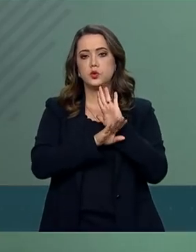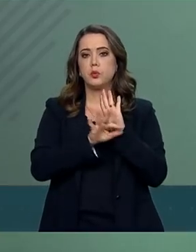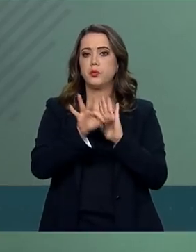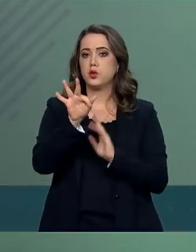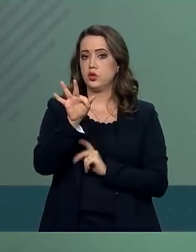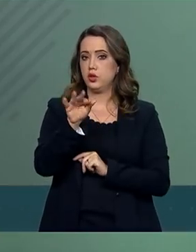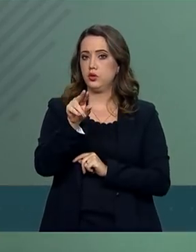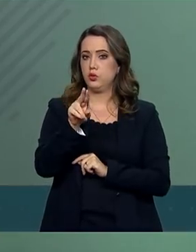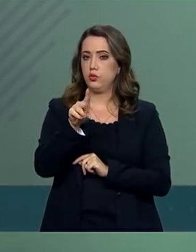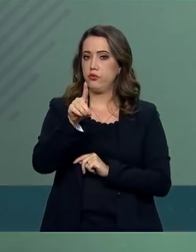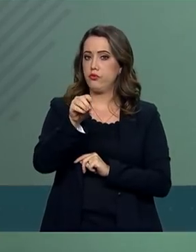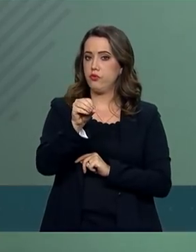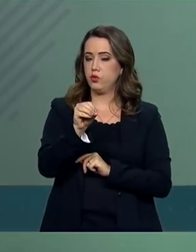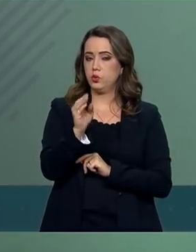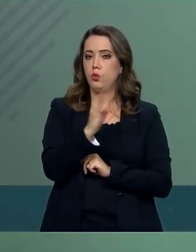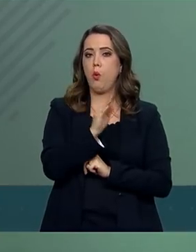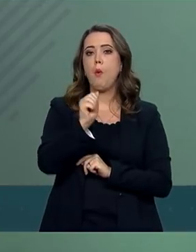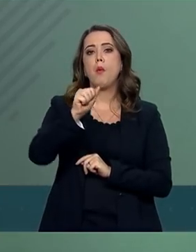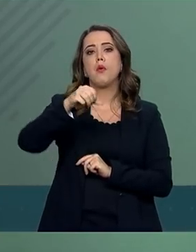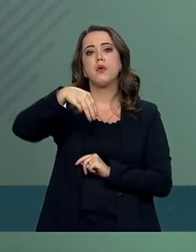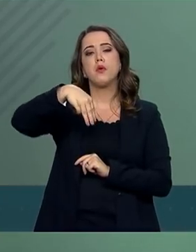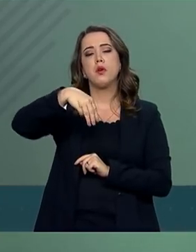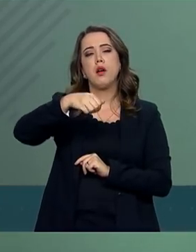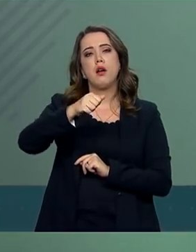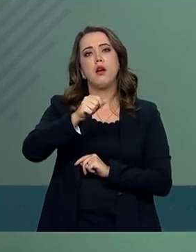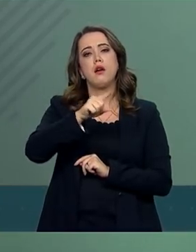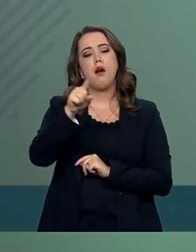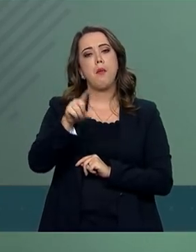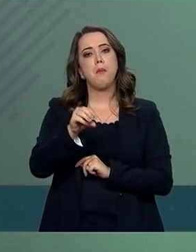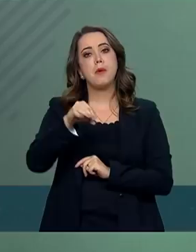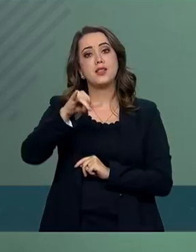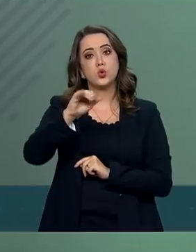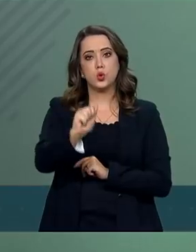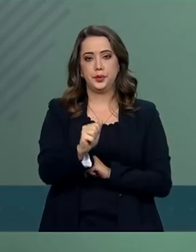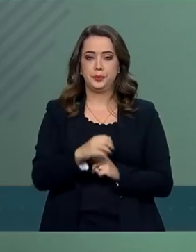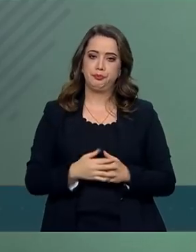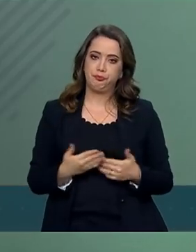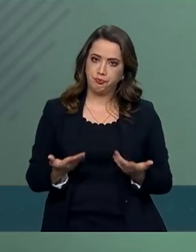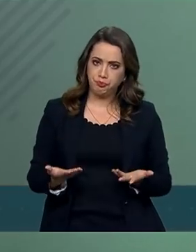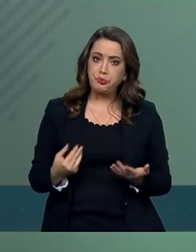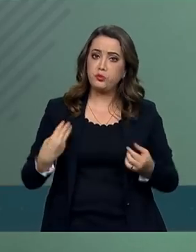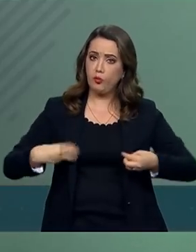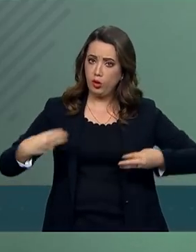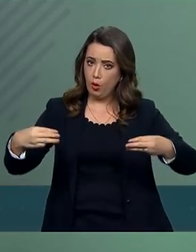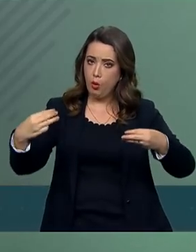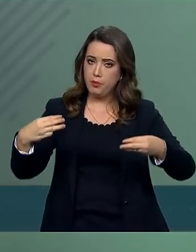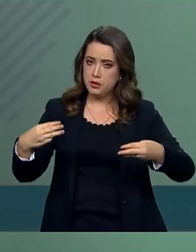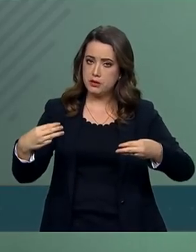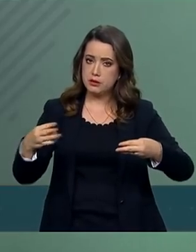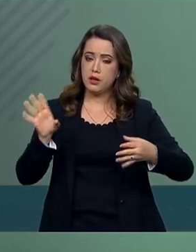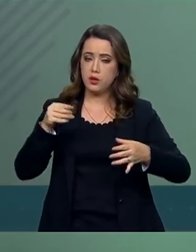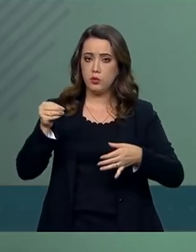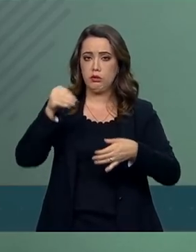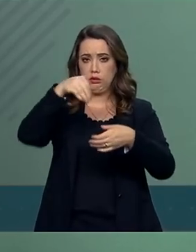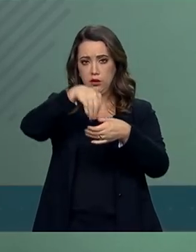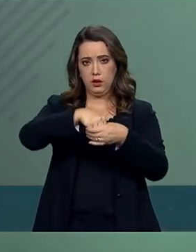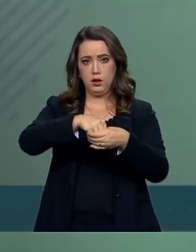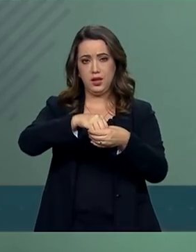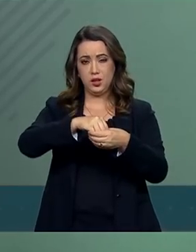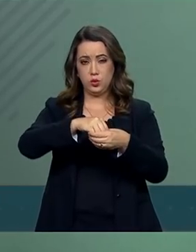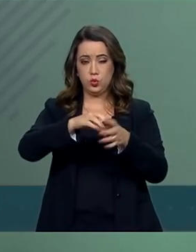Amazônia. O MMA, como membro do Comitê Orientador do Fundo